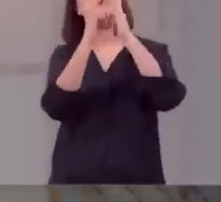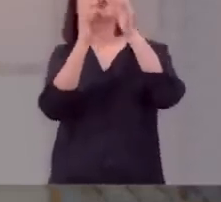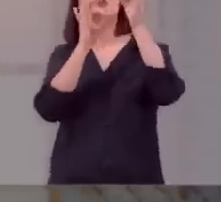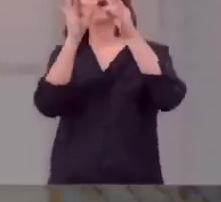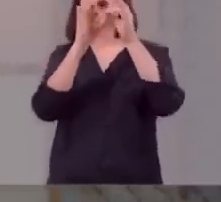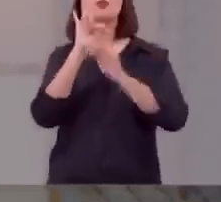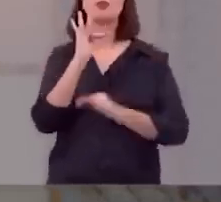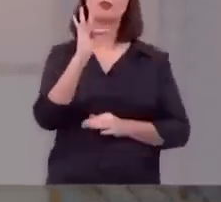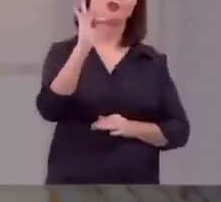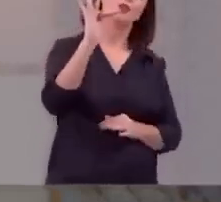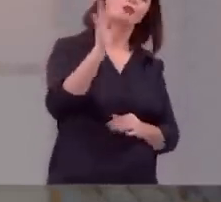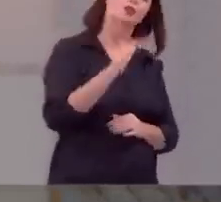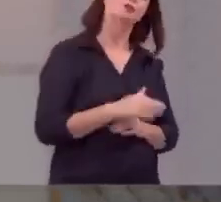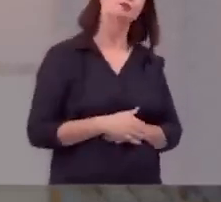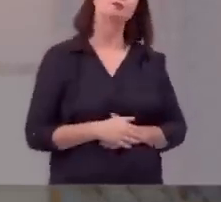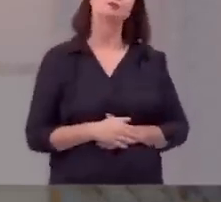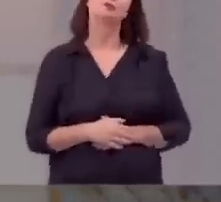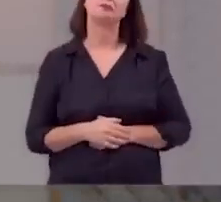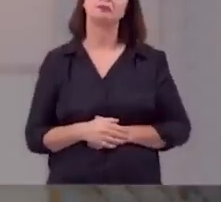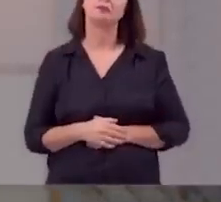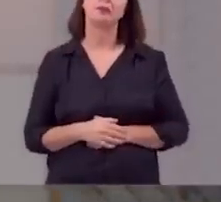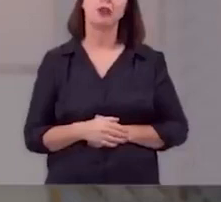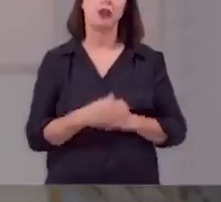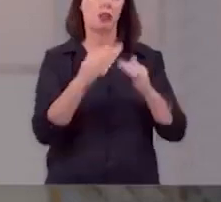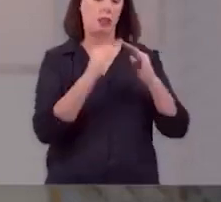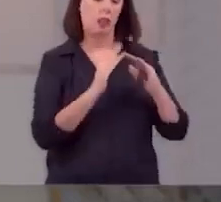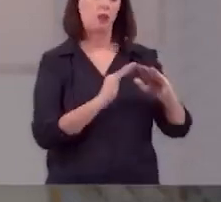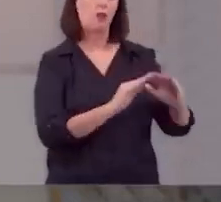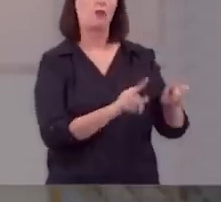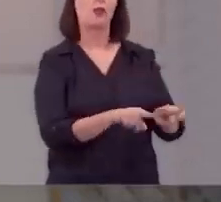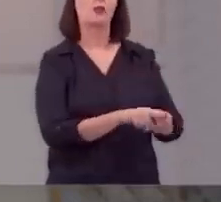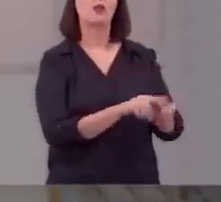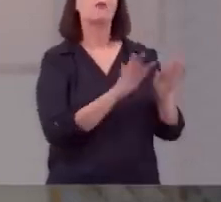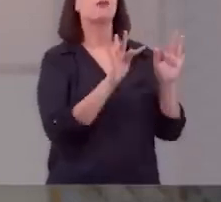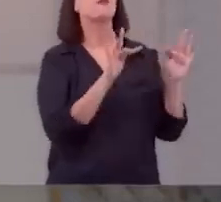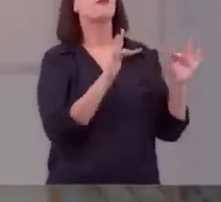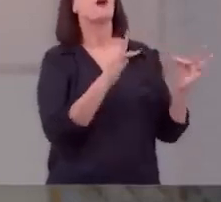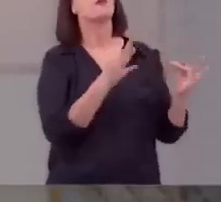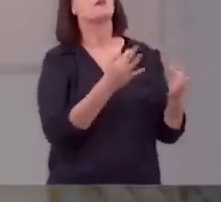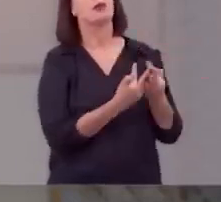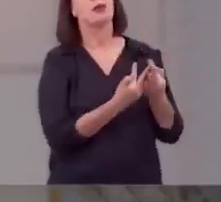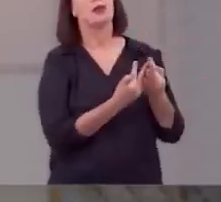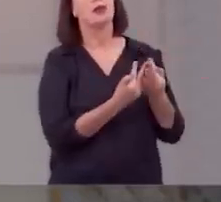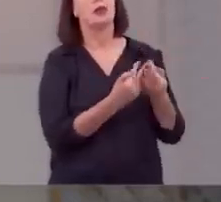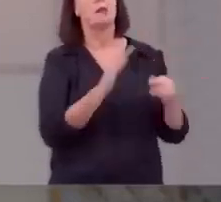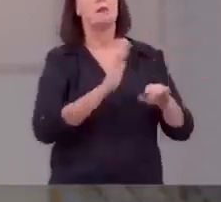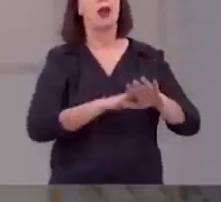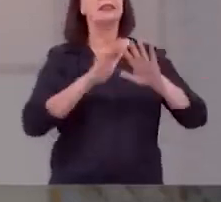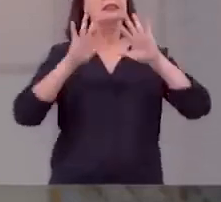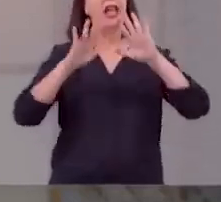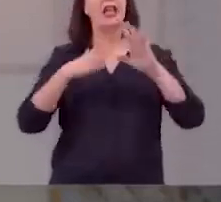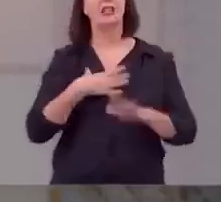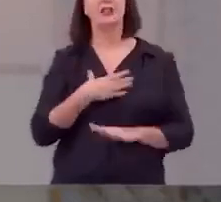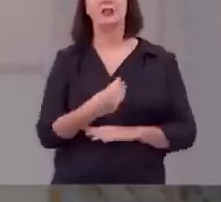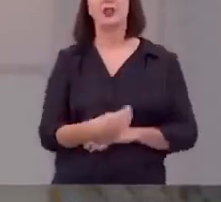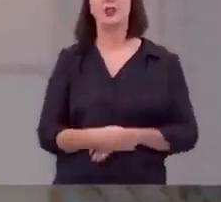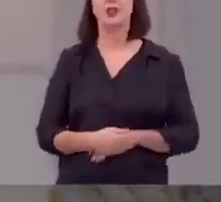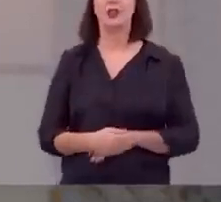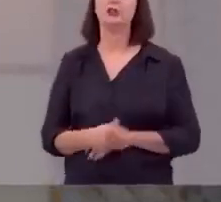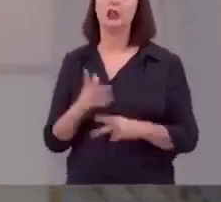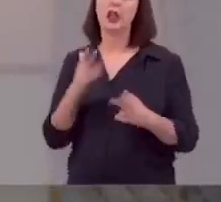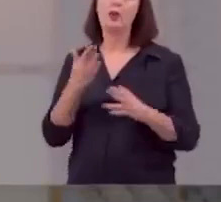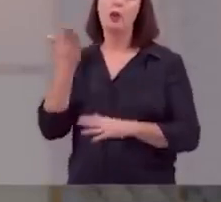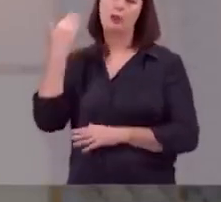projetar o futuro e Deus restaurou a família de Jó porque ele teve mais dez filhos como